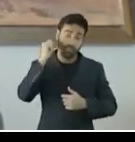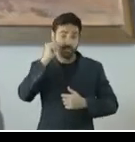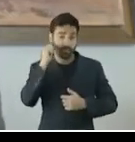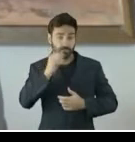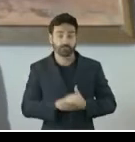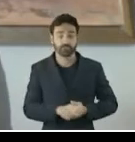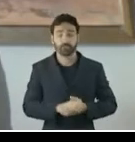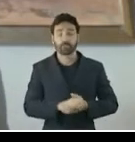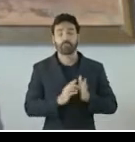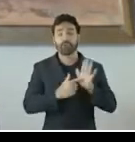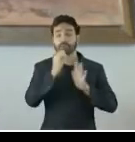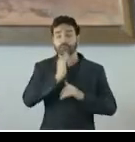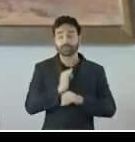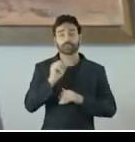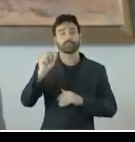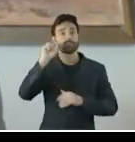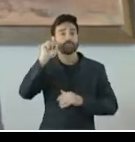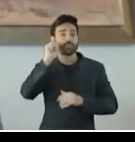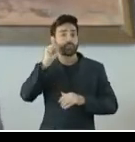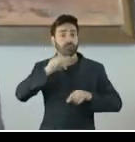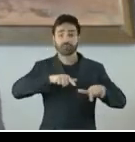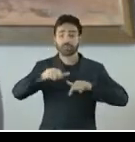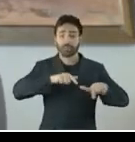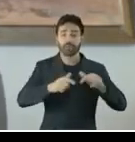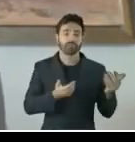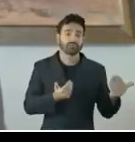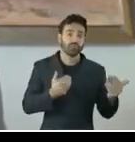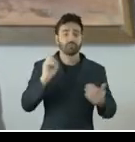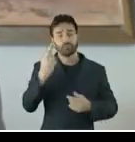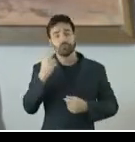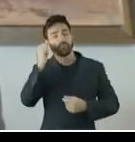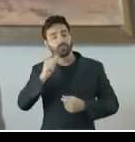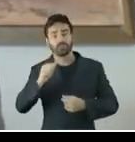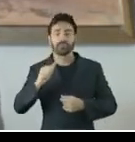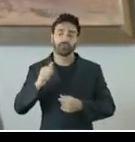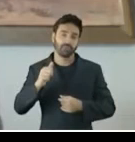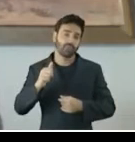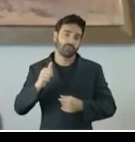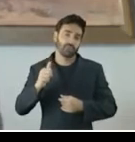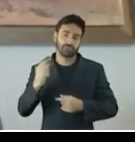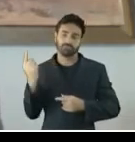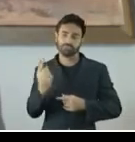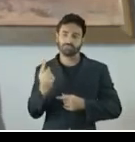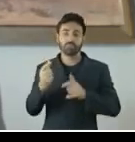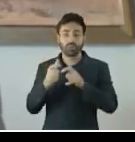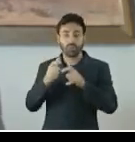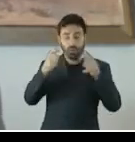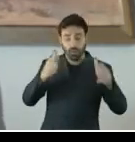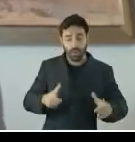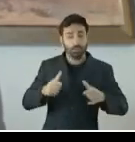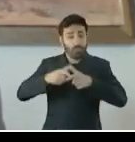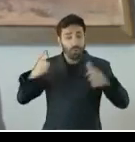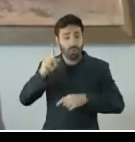Por exemplo, mulheres, trabalhadores jovens e mulheres em ambientes prevalentemente masculinos têm maior